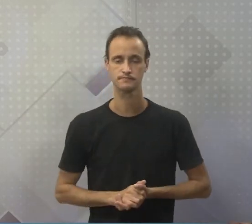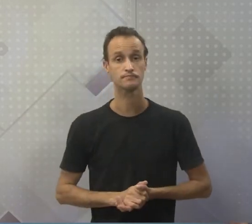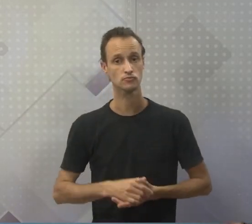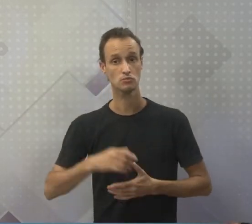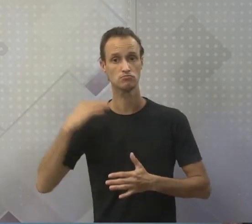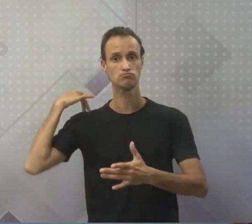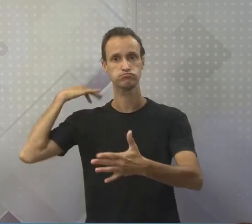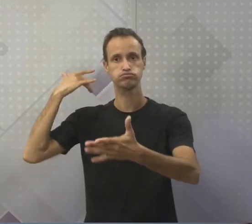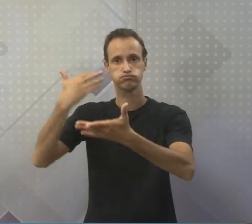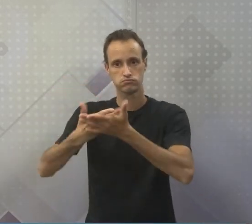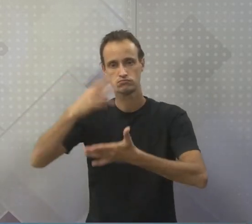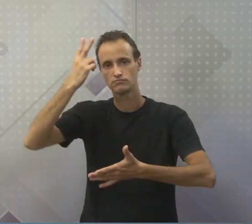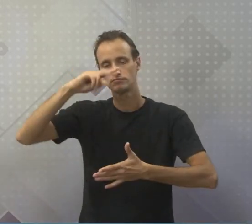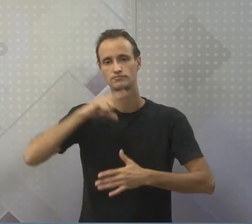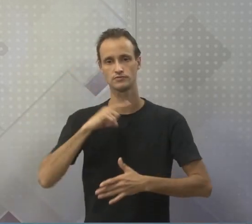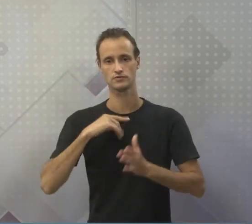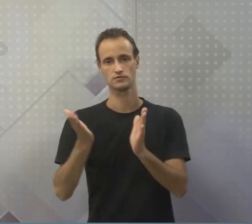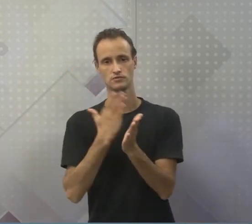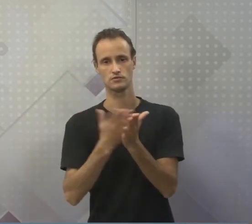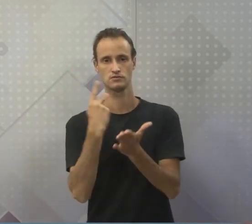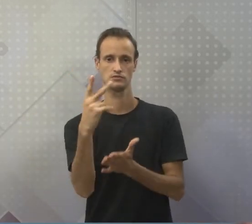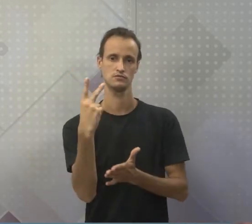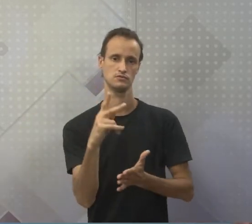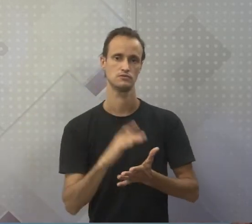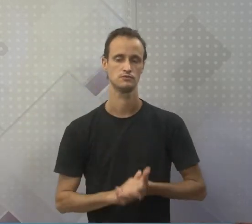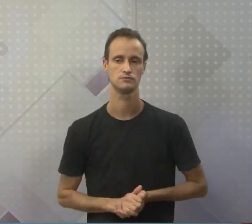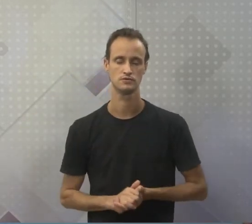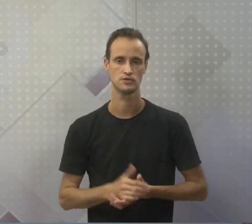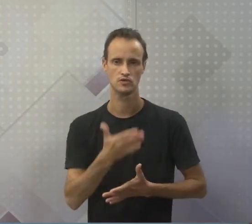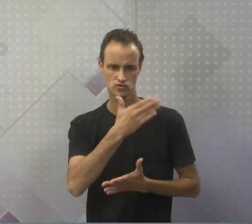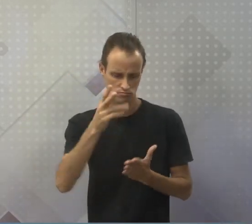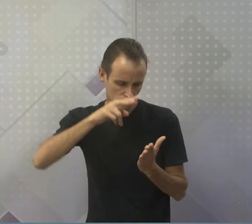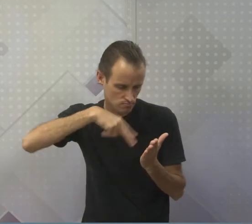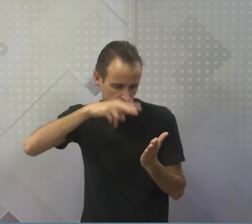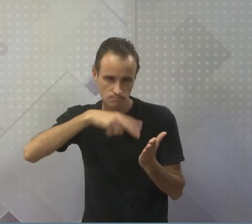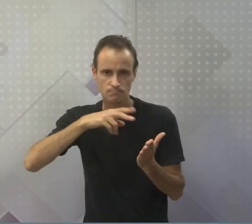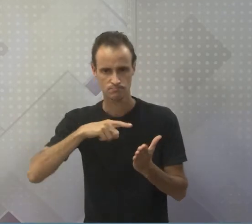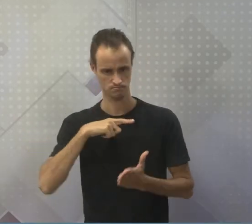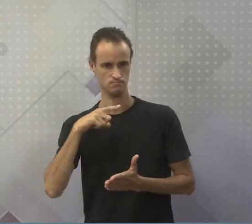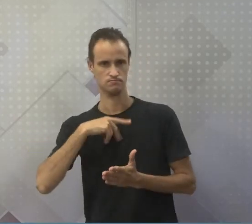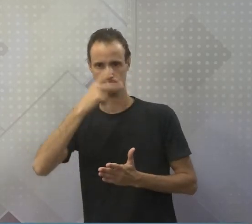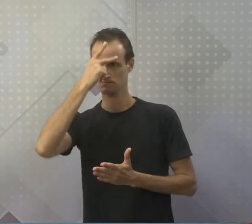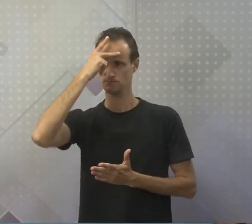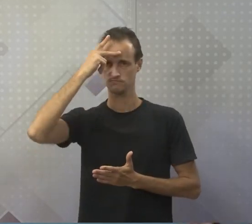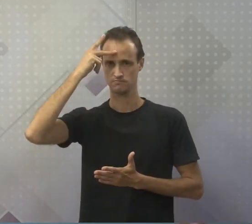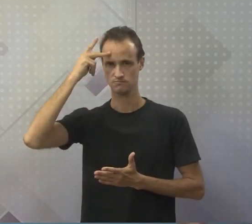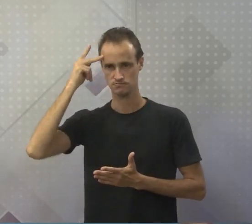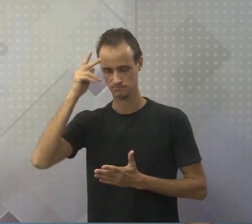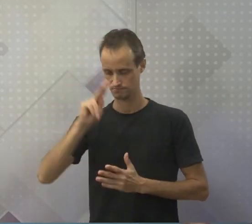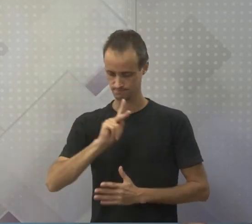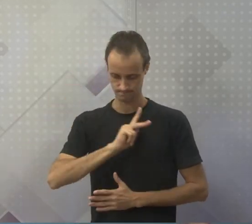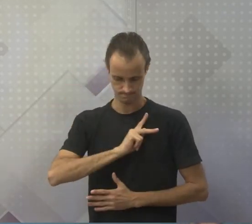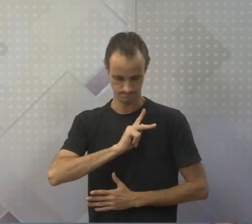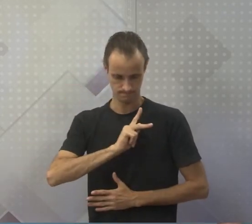história, né? Tem no livro de vocês isso aí. E aí vocês, dando uma lida, vai ter pessoas que estão se apaixonando nesse momento